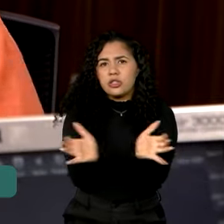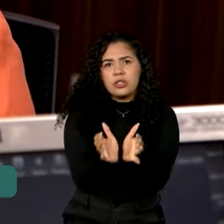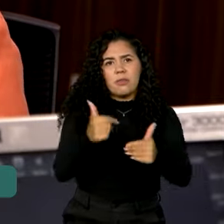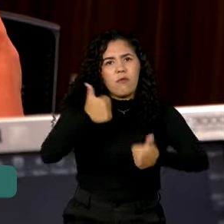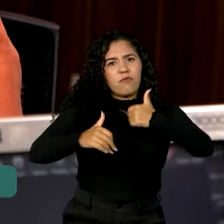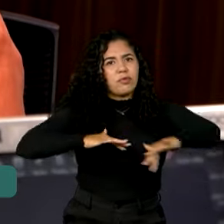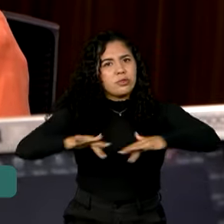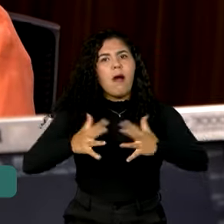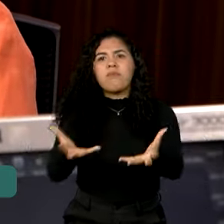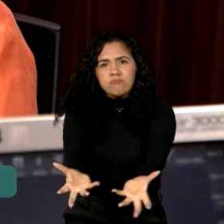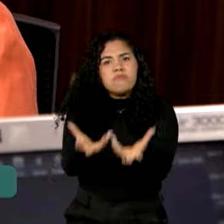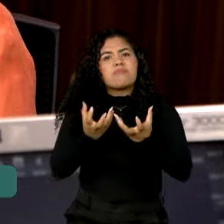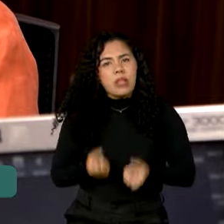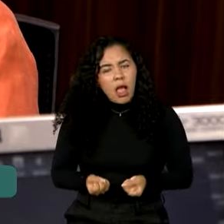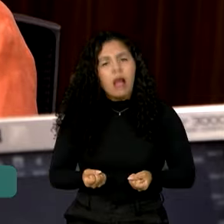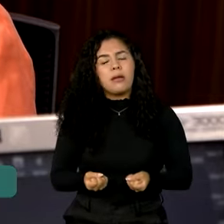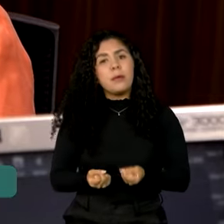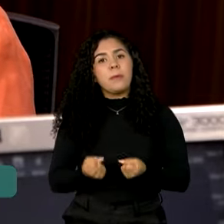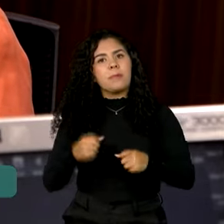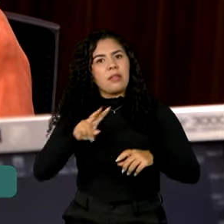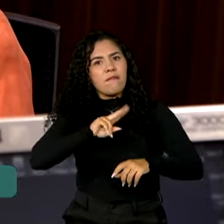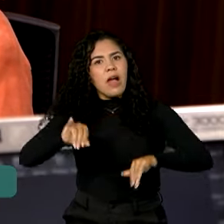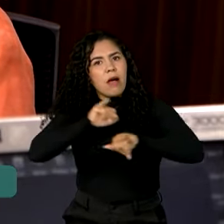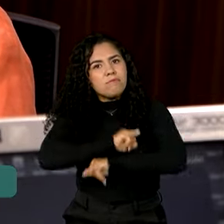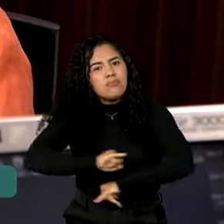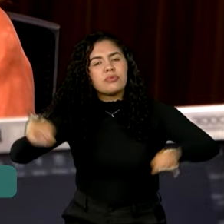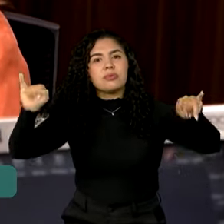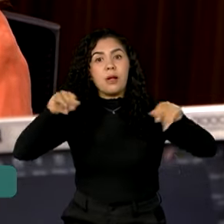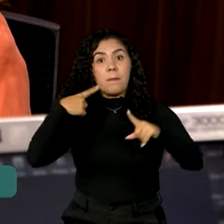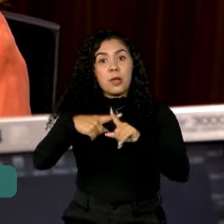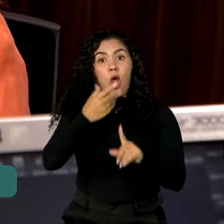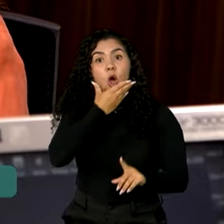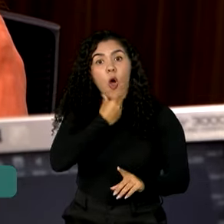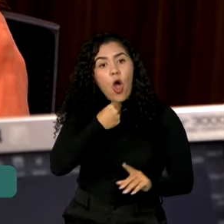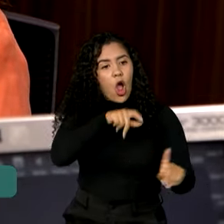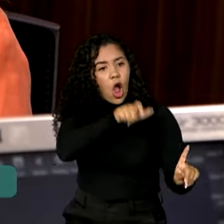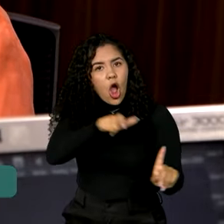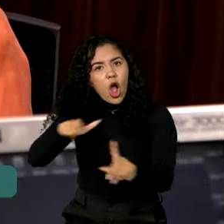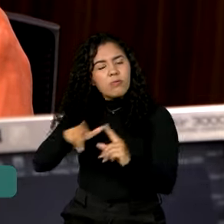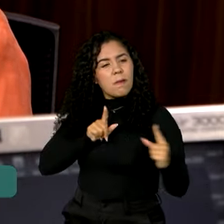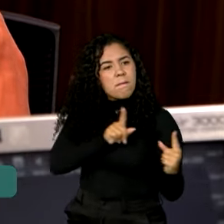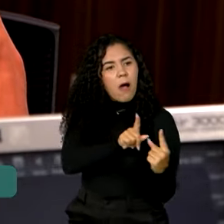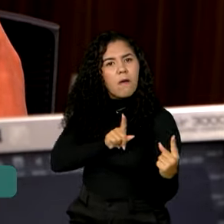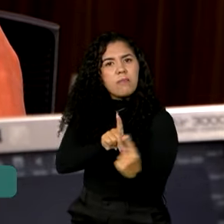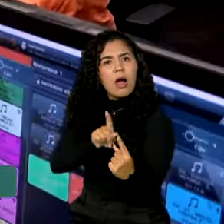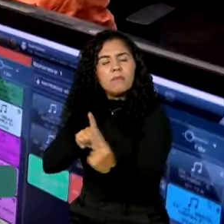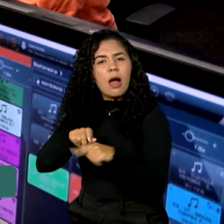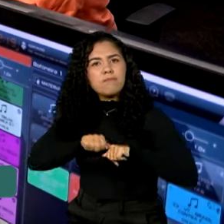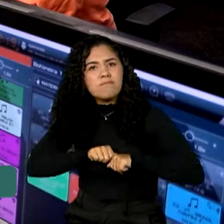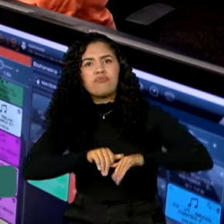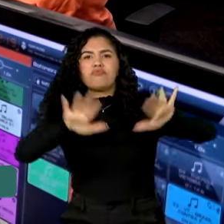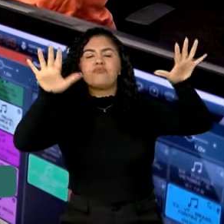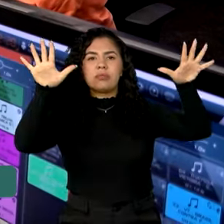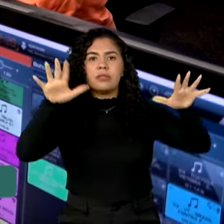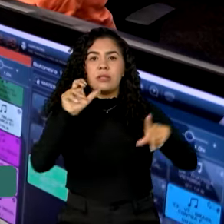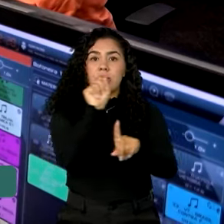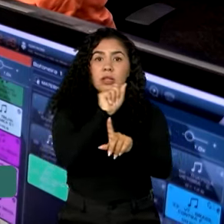outros aderindo, porque isso vai fazer a diferença. E os homens falando com os homens e a sociedade dizendo que